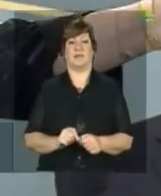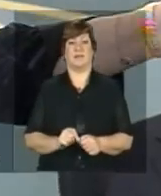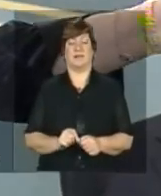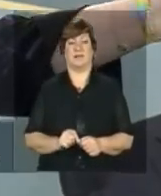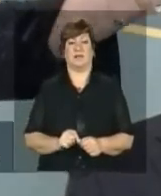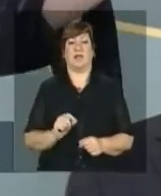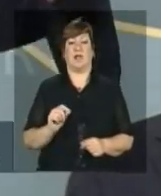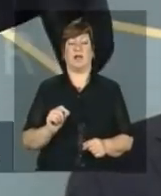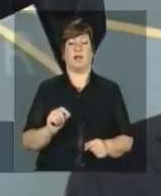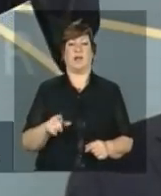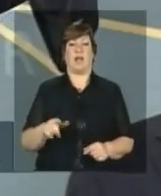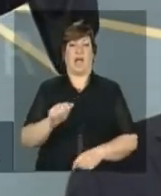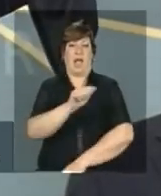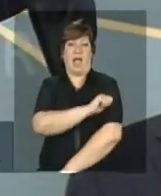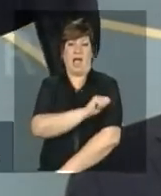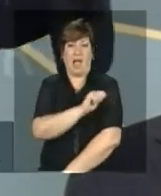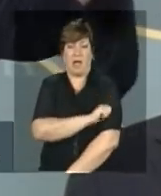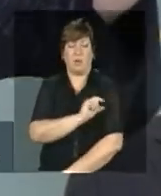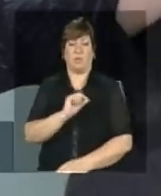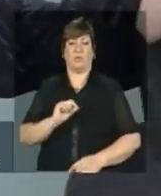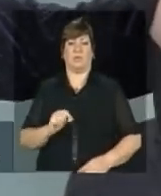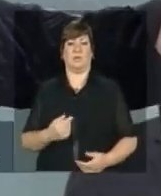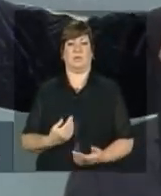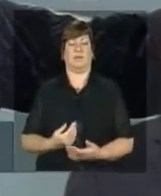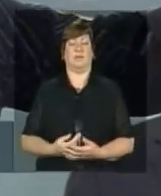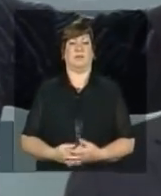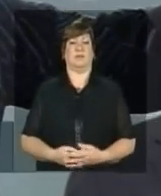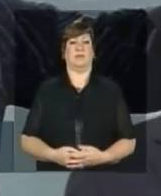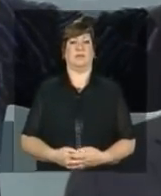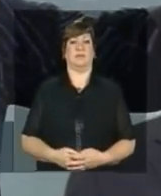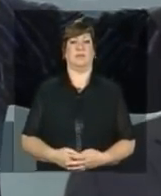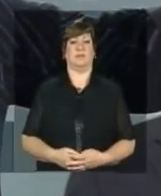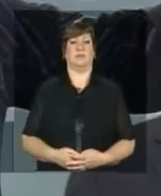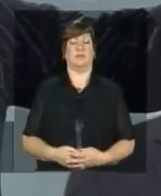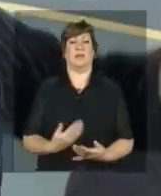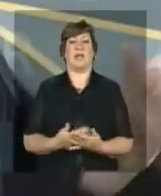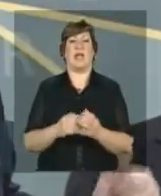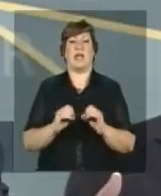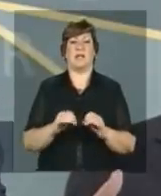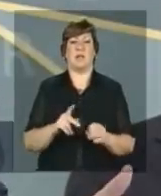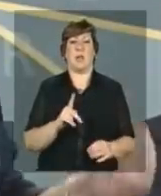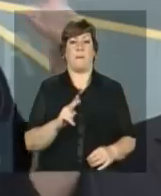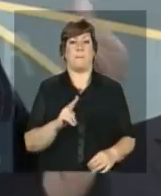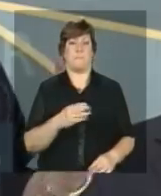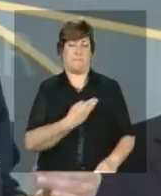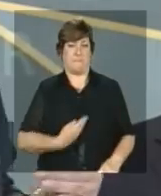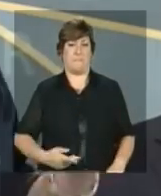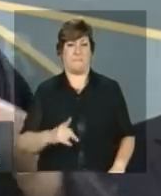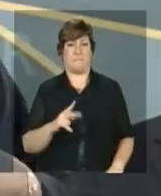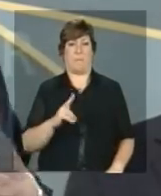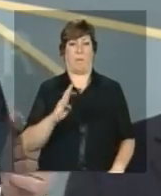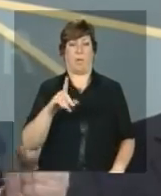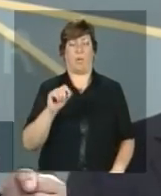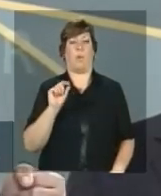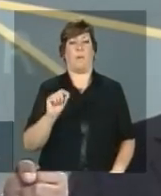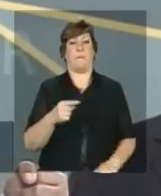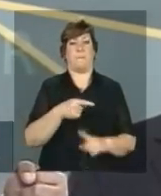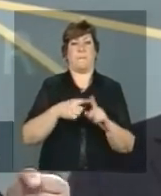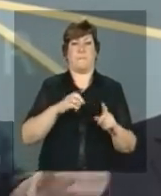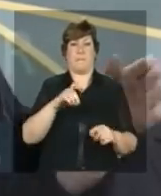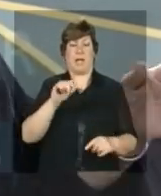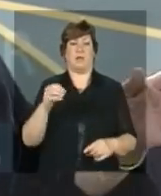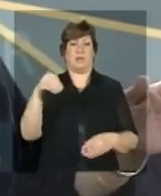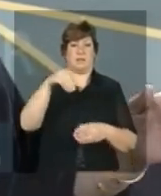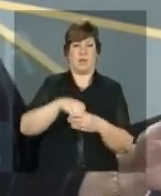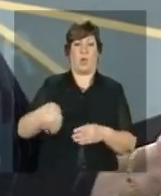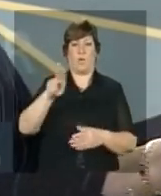alunos do ensino do ensino público médio na universidade ou no ProUni